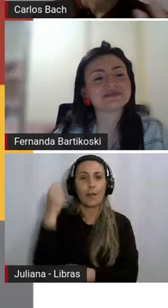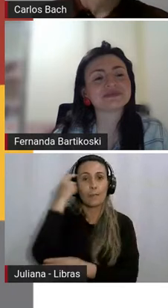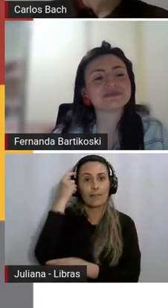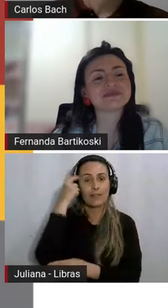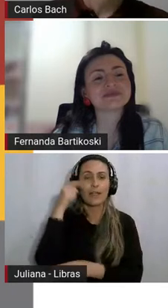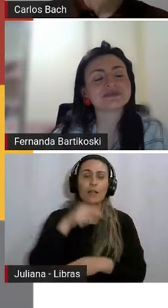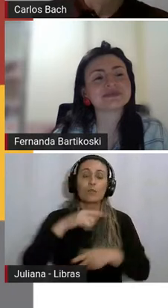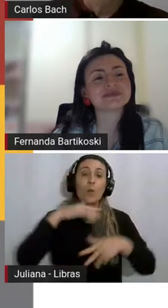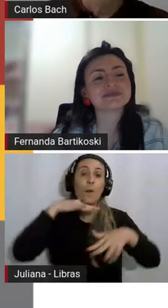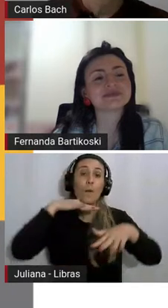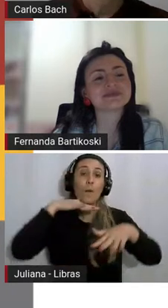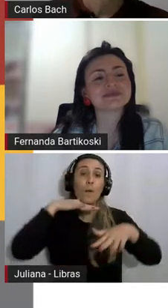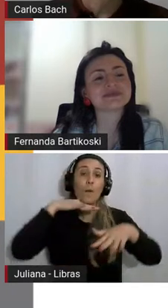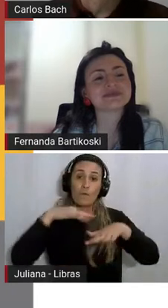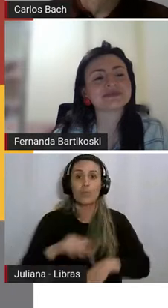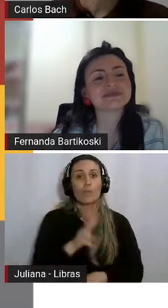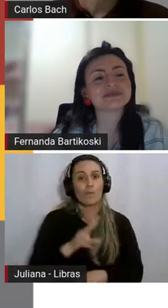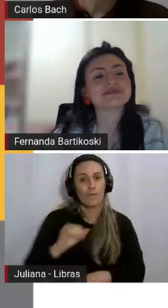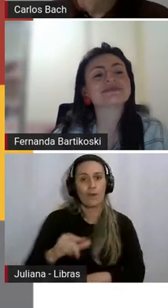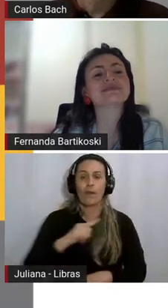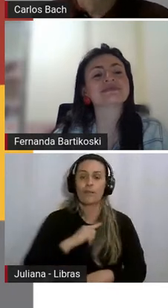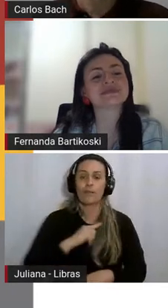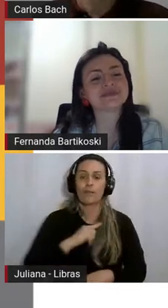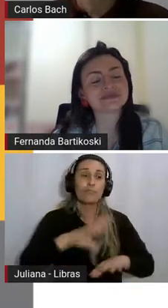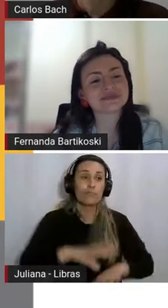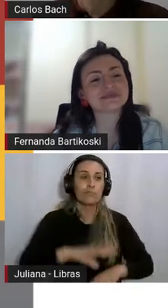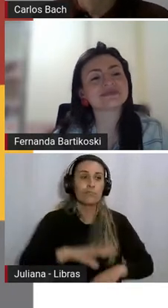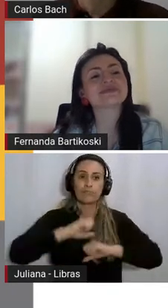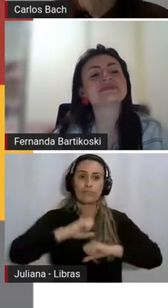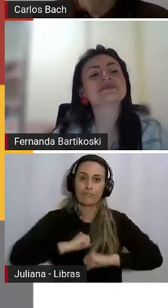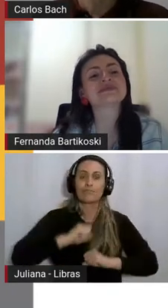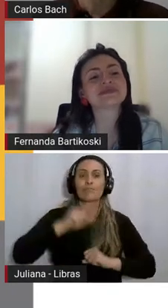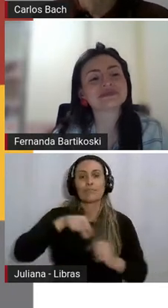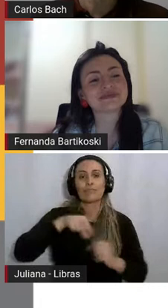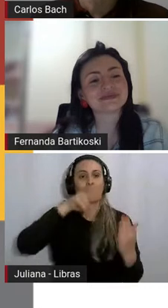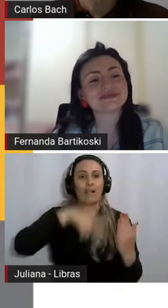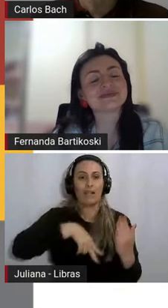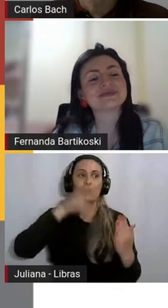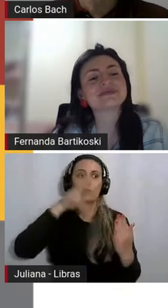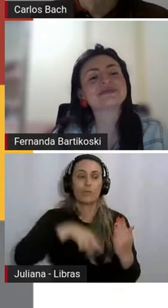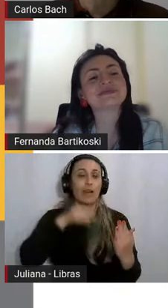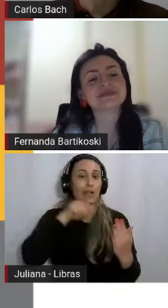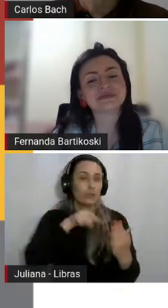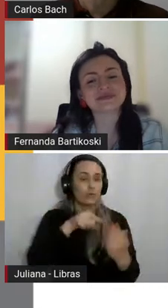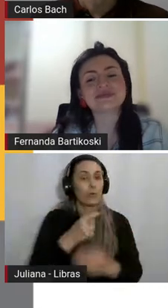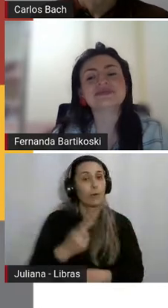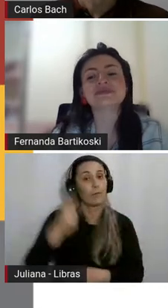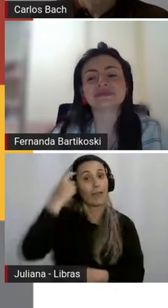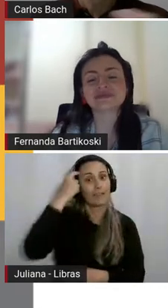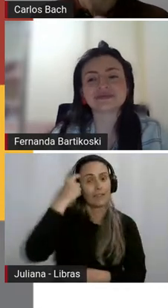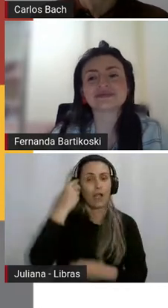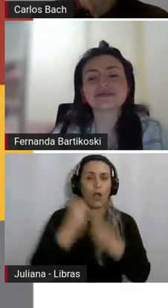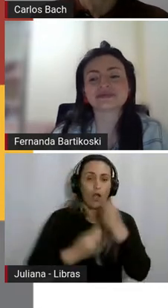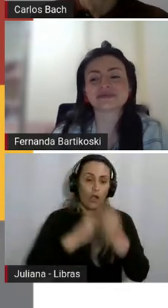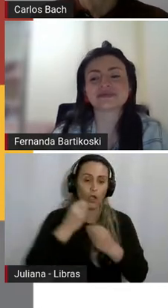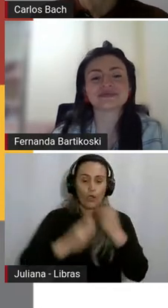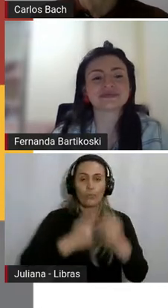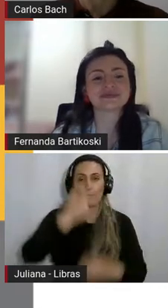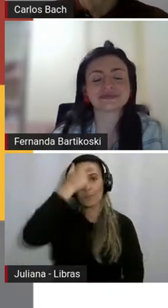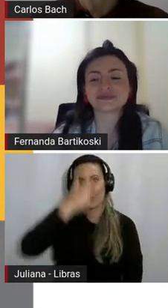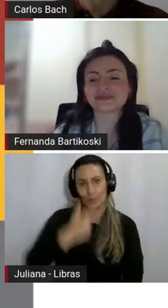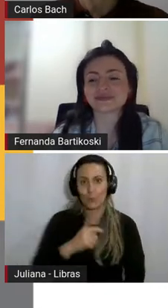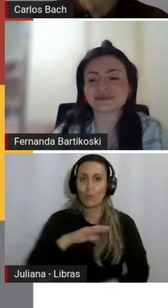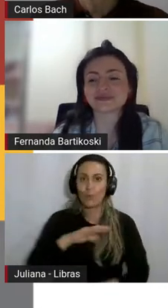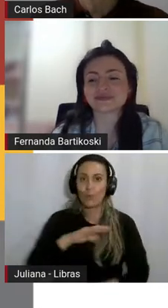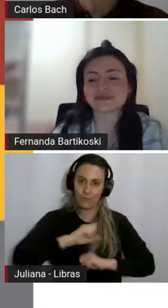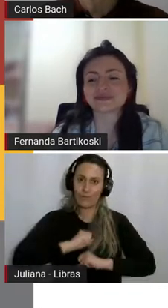formação do leitor. A gente quer tanto pensar nessa formação do leitor como a gente faz isso, né? Eu só vou retomar